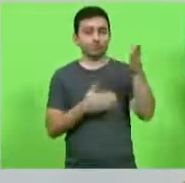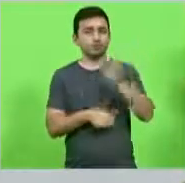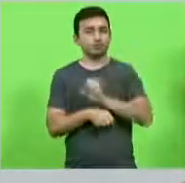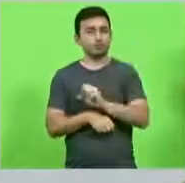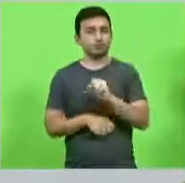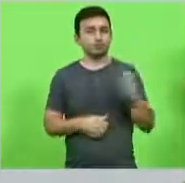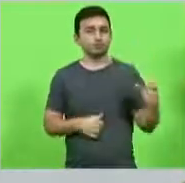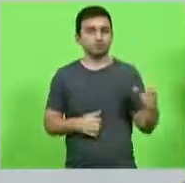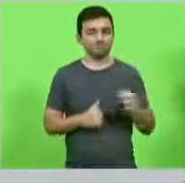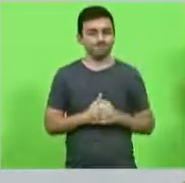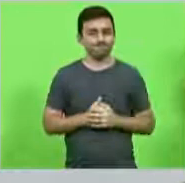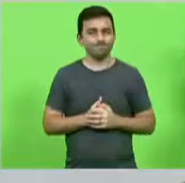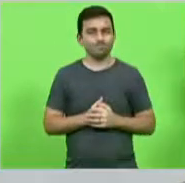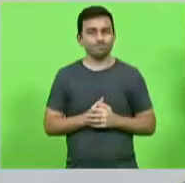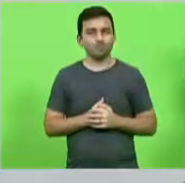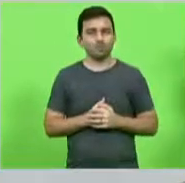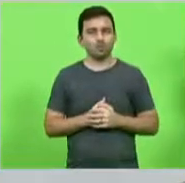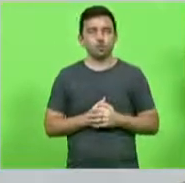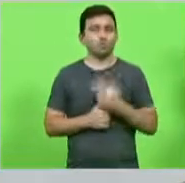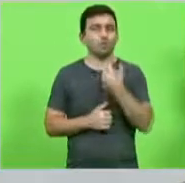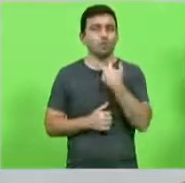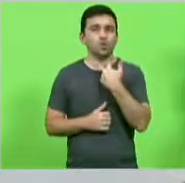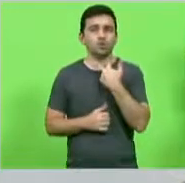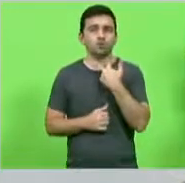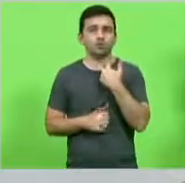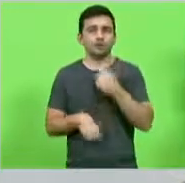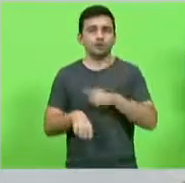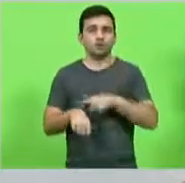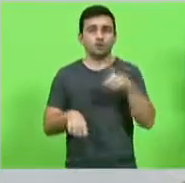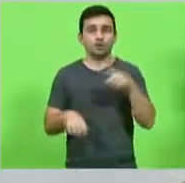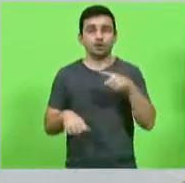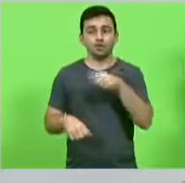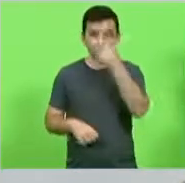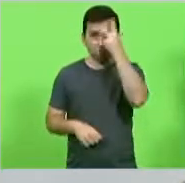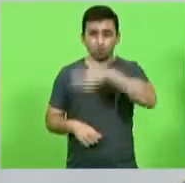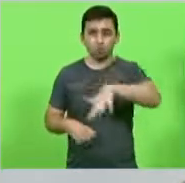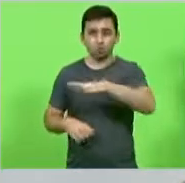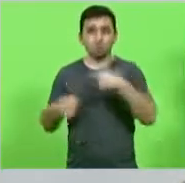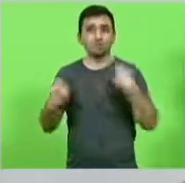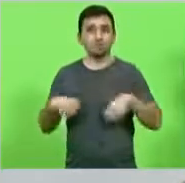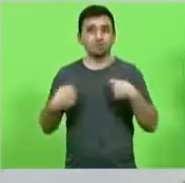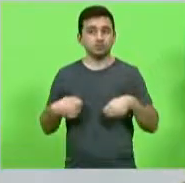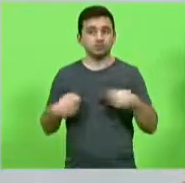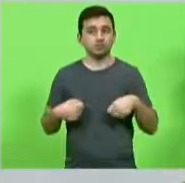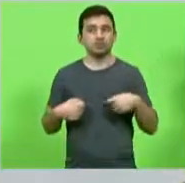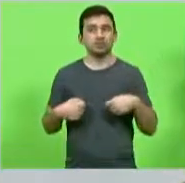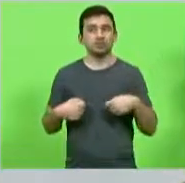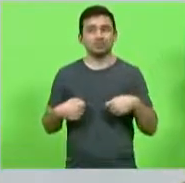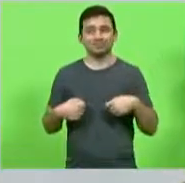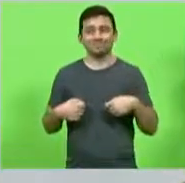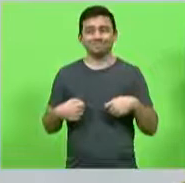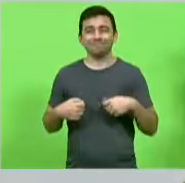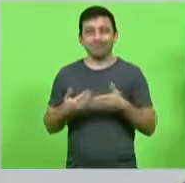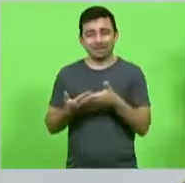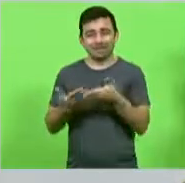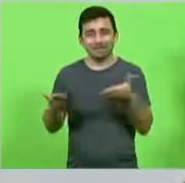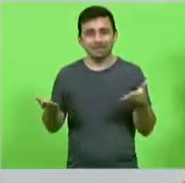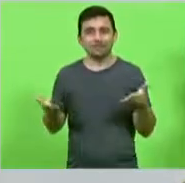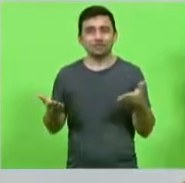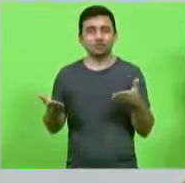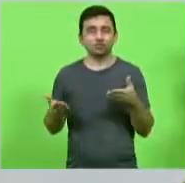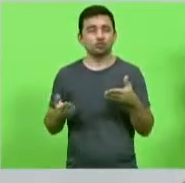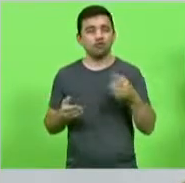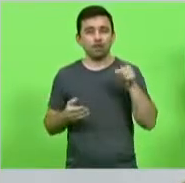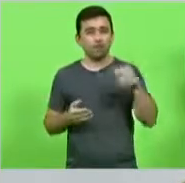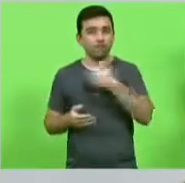não é possível que na hora que as pessoas precisam que a hora que as pessoas necessitam de uma